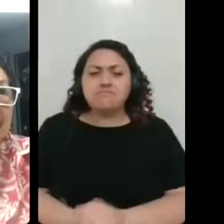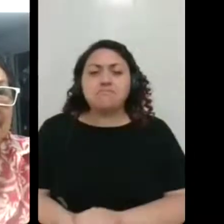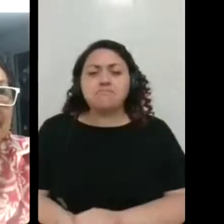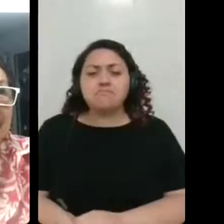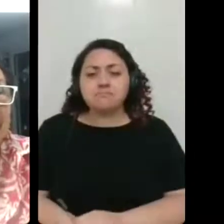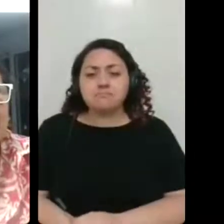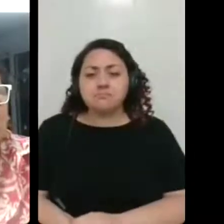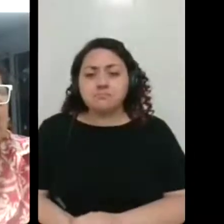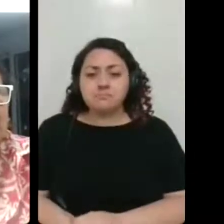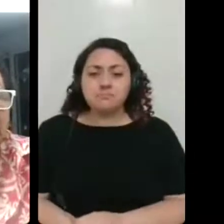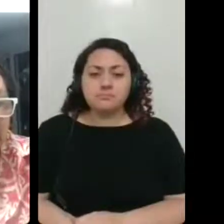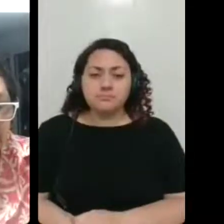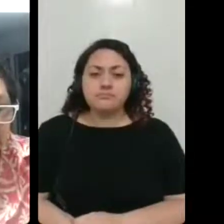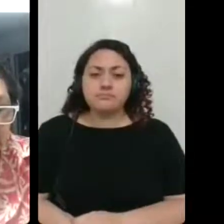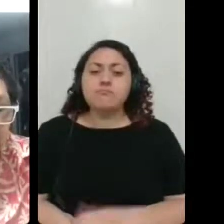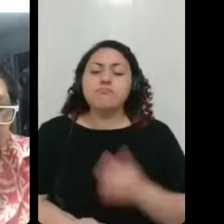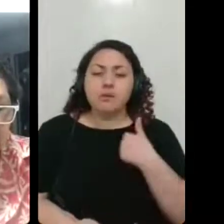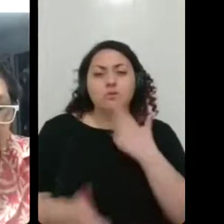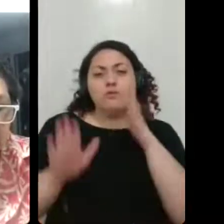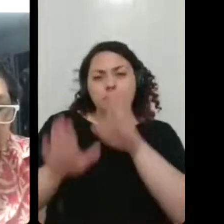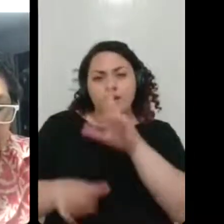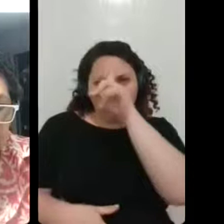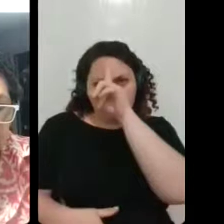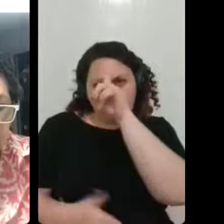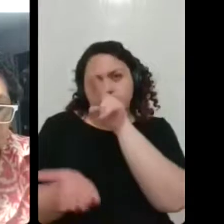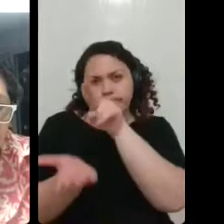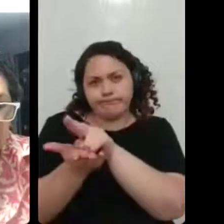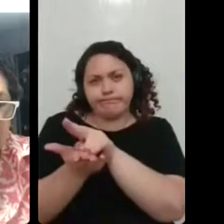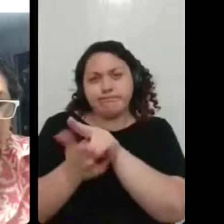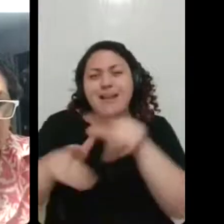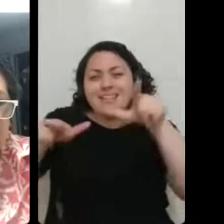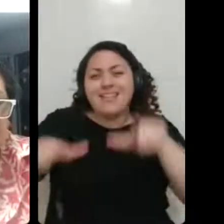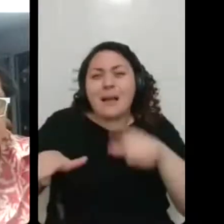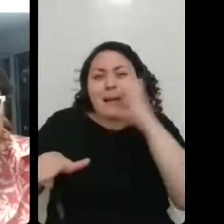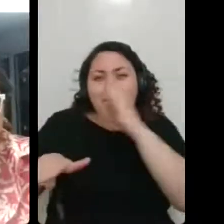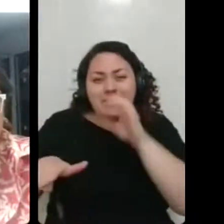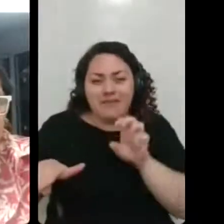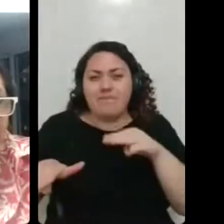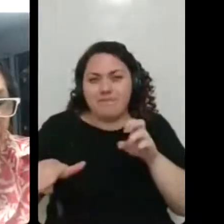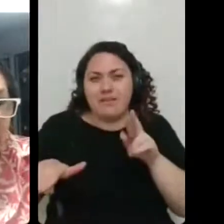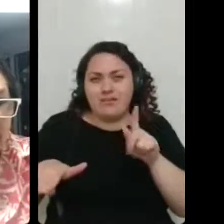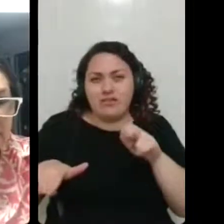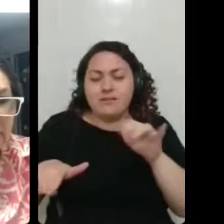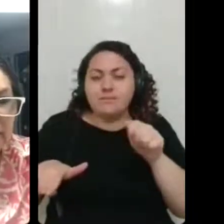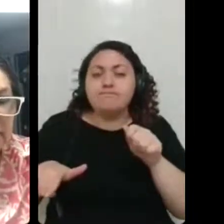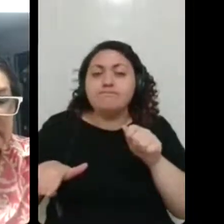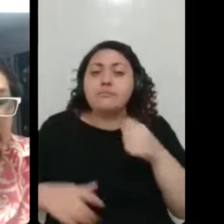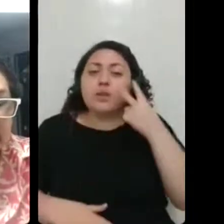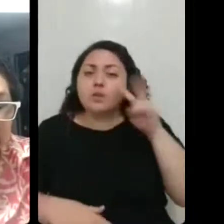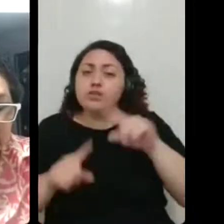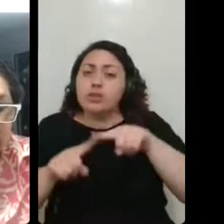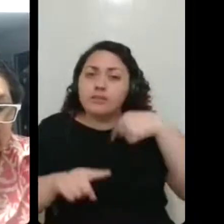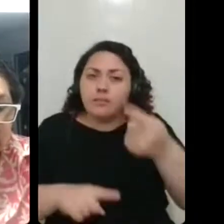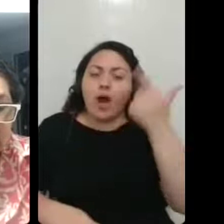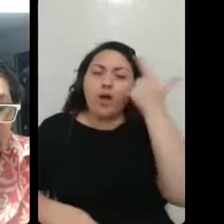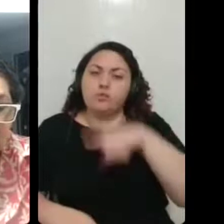E aí, eu fiquei internada na emergência, dois dias depois, eu tava no quarto, no andar,